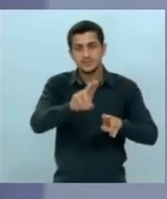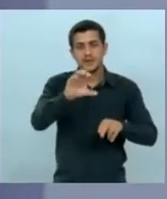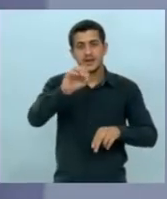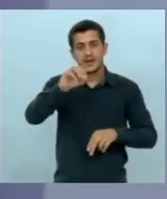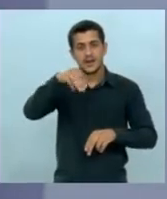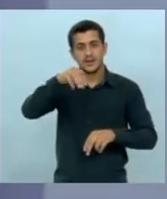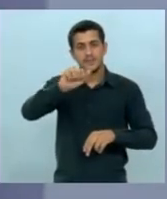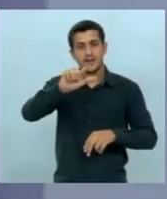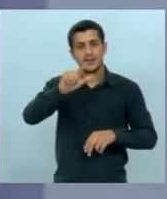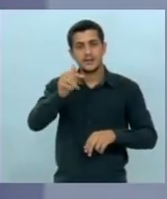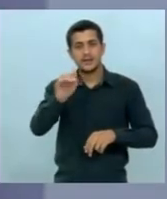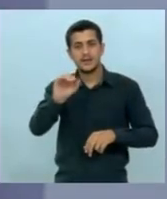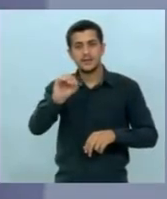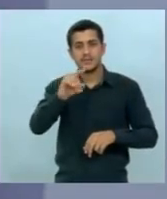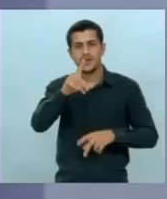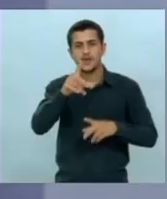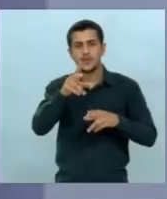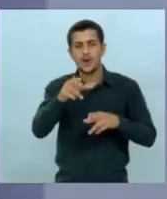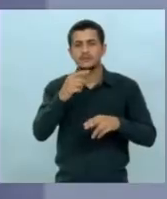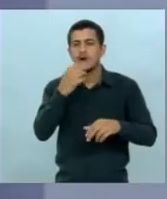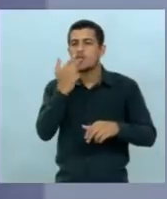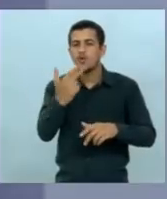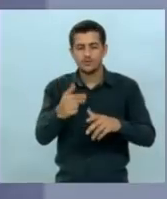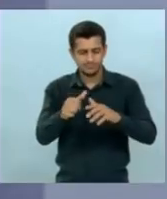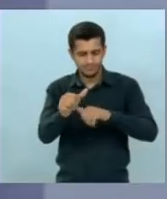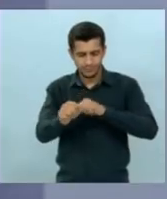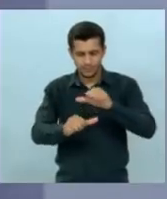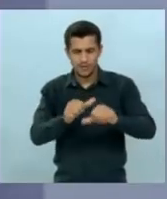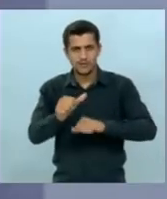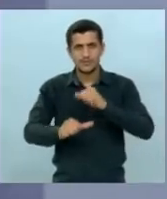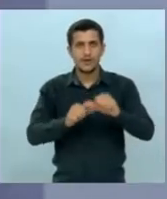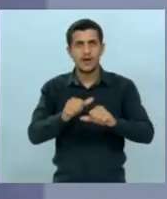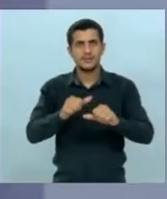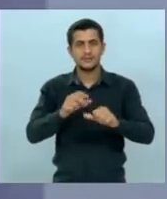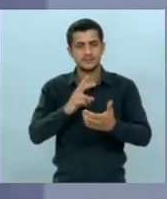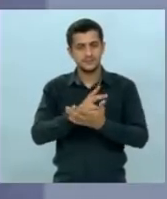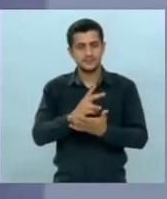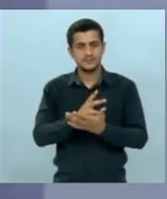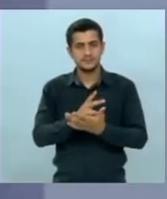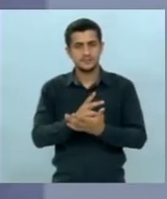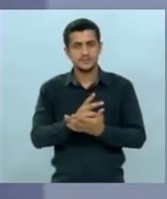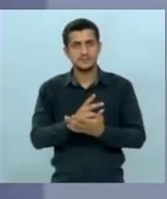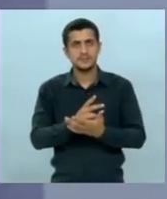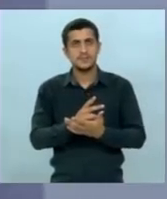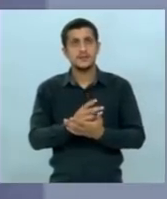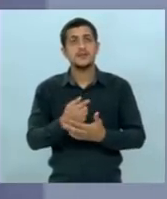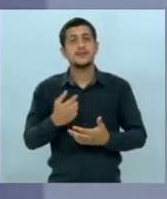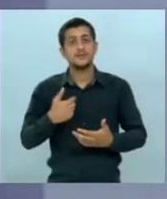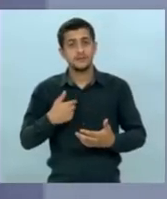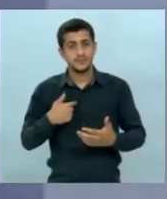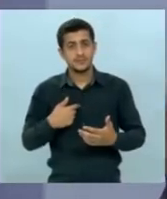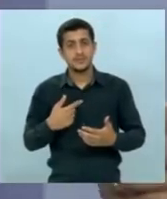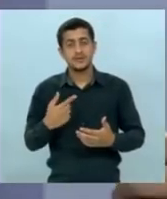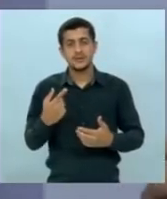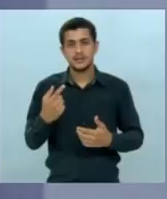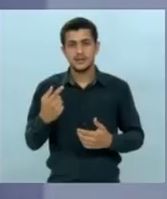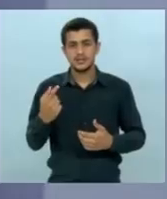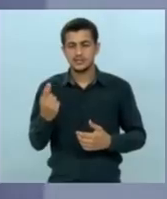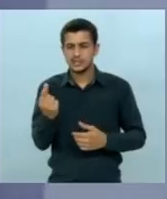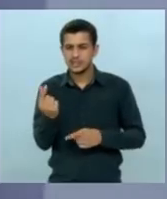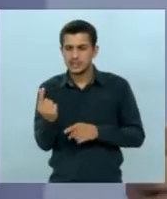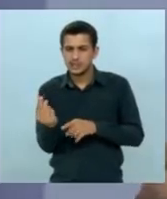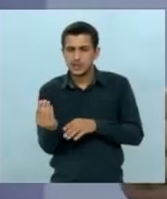esconde você muda conforme te interessa e eu quero dizer para você que quem deu o incentivo você está